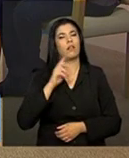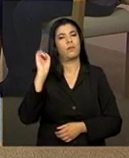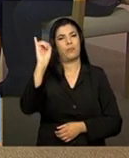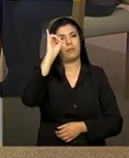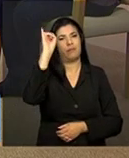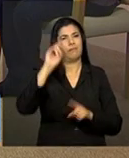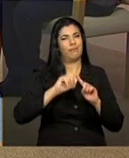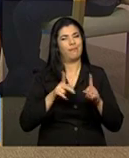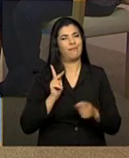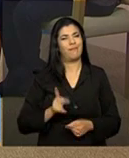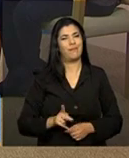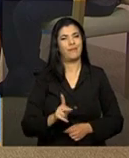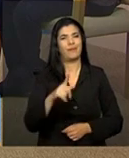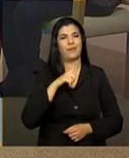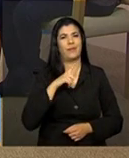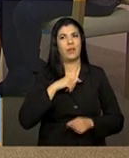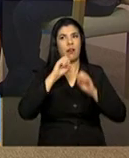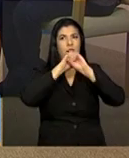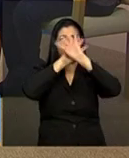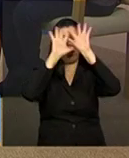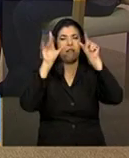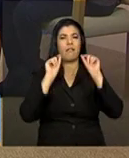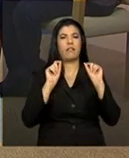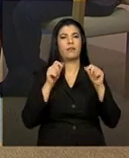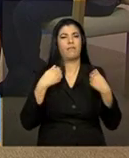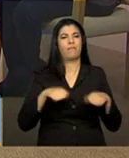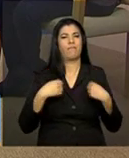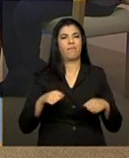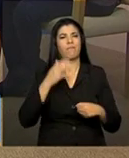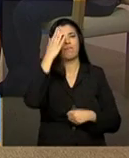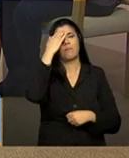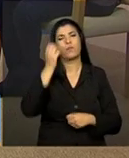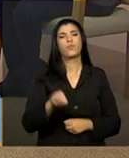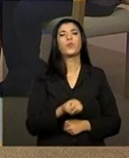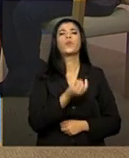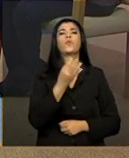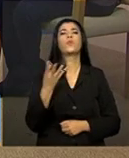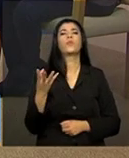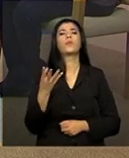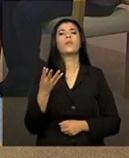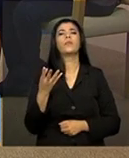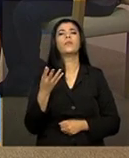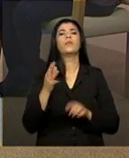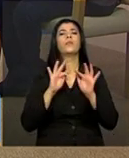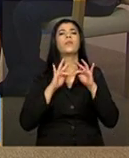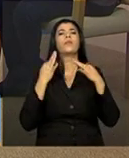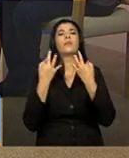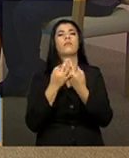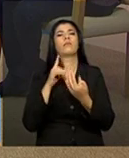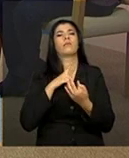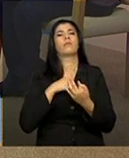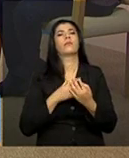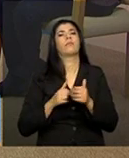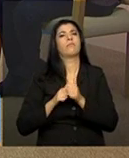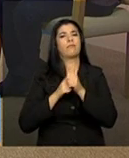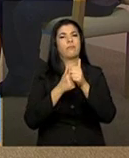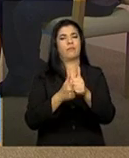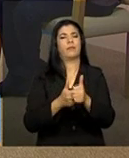a gente sempre teve a clareza de que a gente precisava saber quais eram essas famílias. Então,